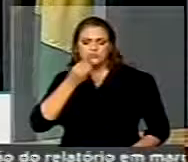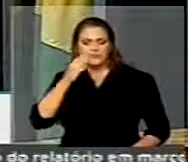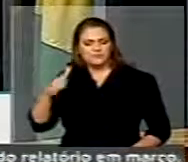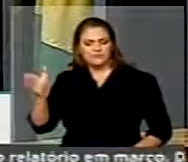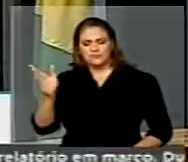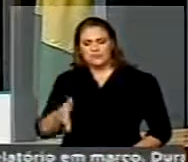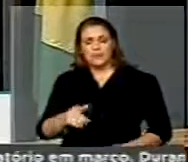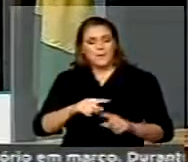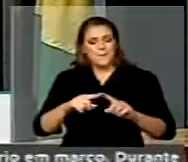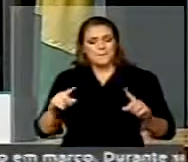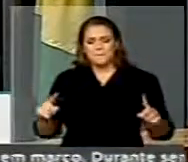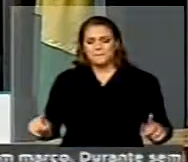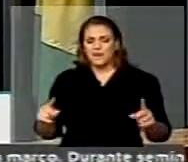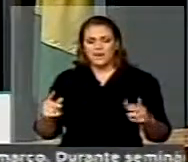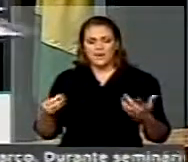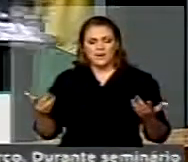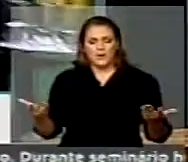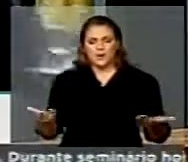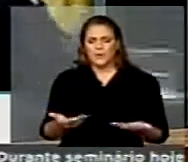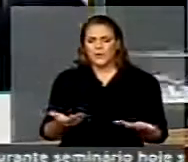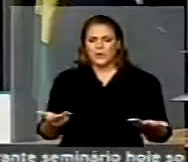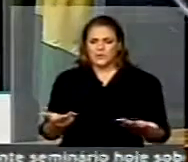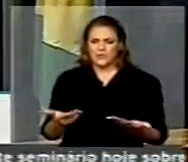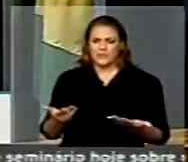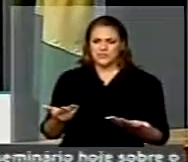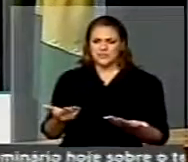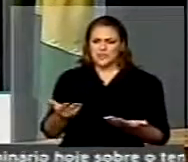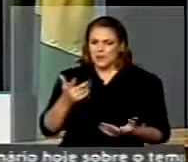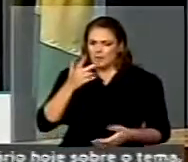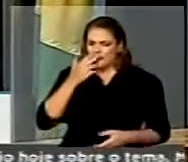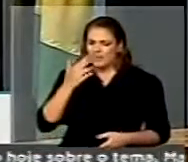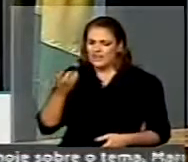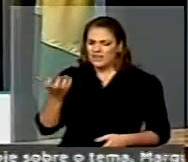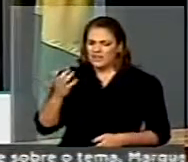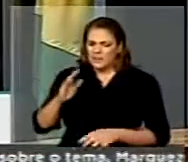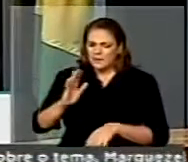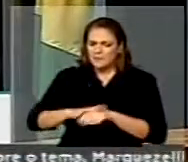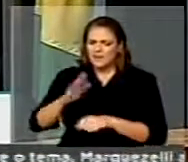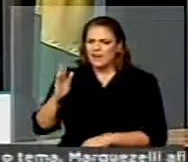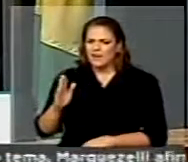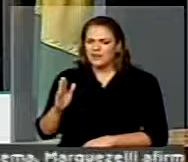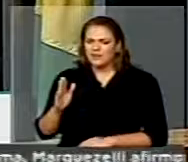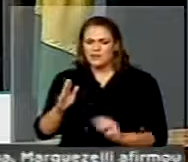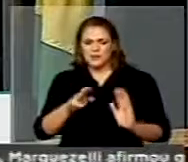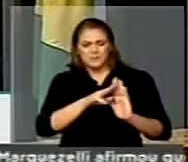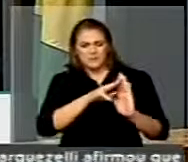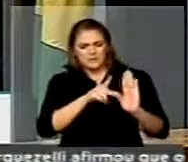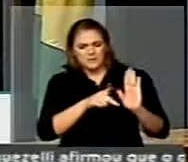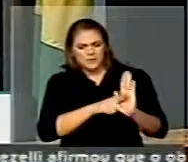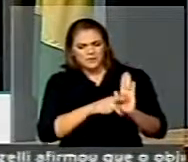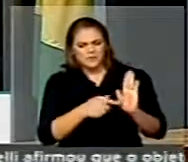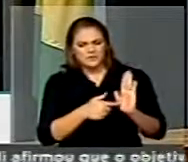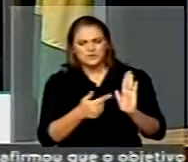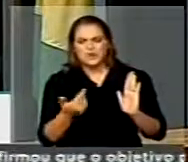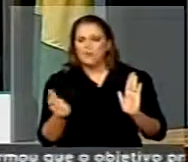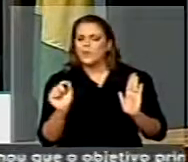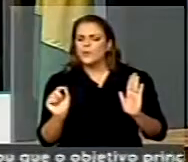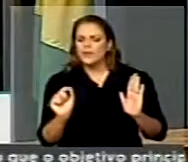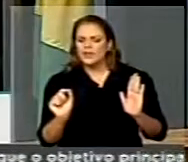e o que nós estamos vendo hoje aqui é uma medida provisória que tem por finalidade